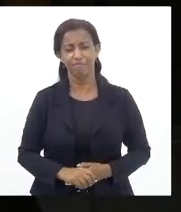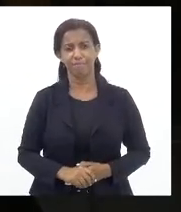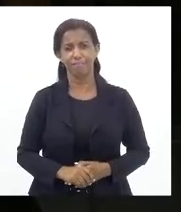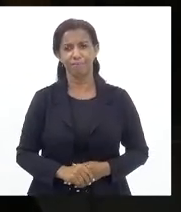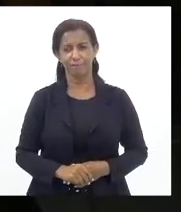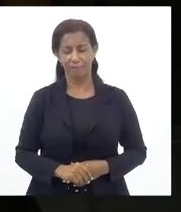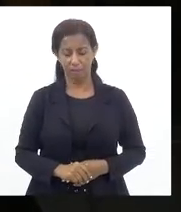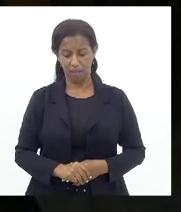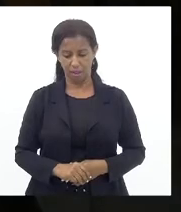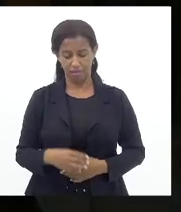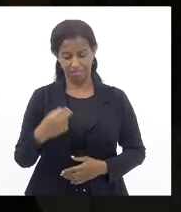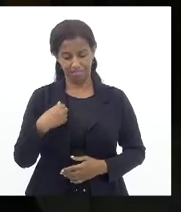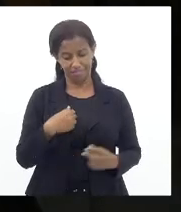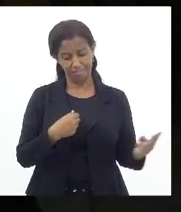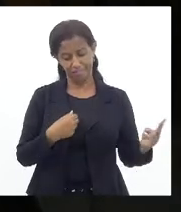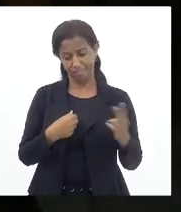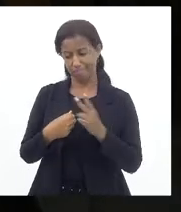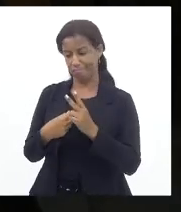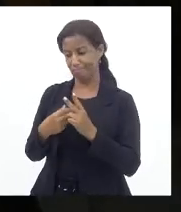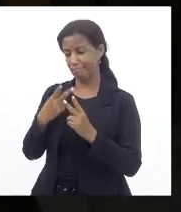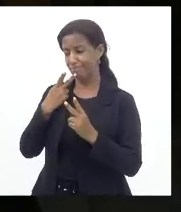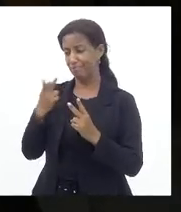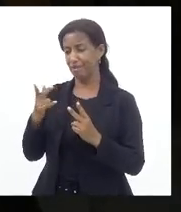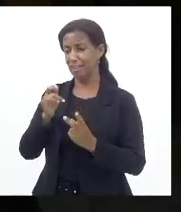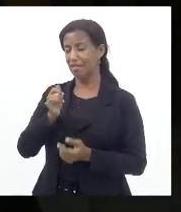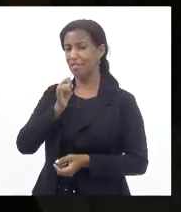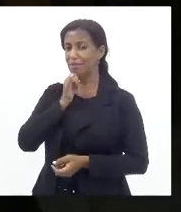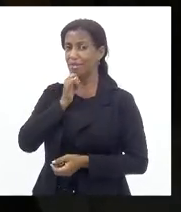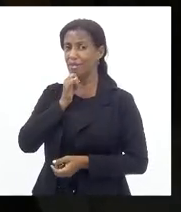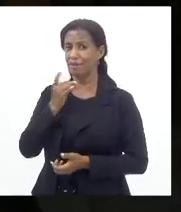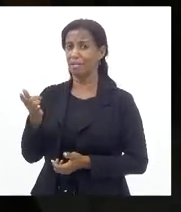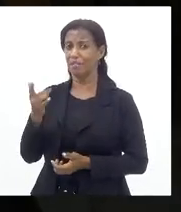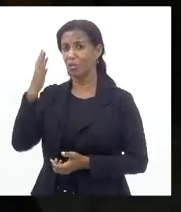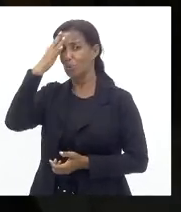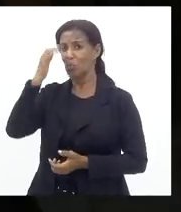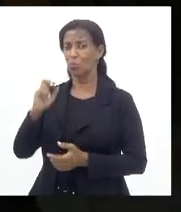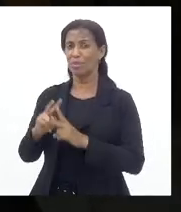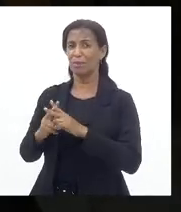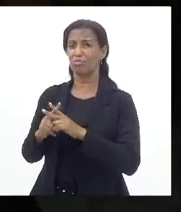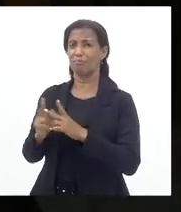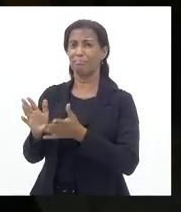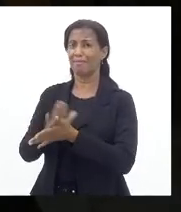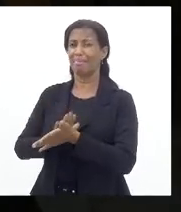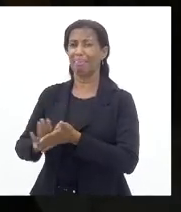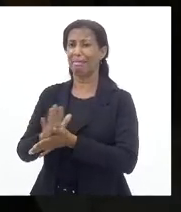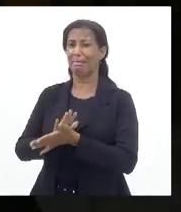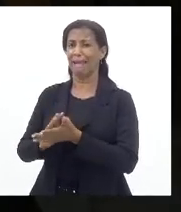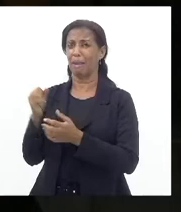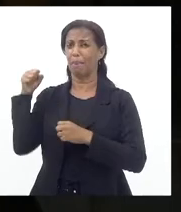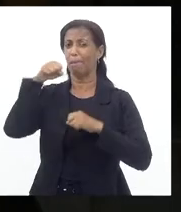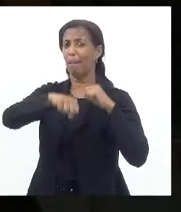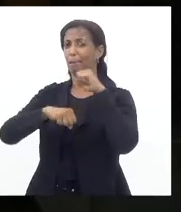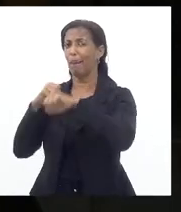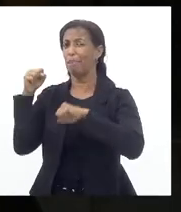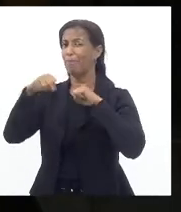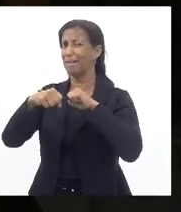Eu virei para ele e disse Eu infelizmente Não sei lutar nada Nem sou o Kung Fu